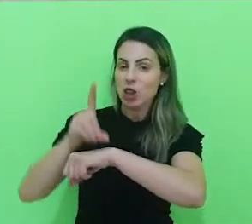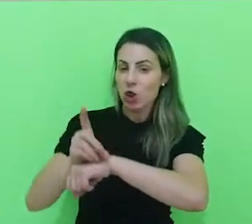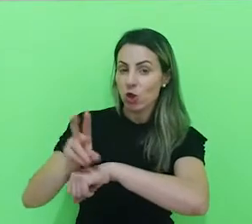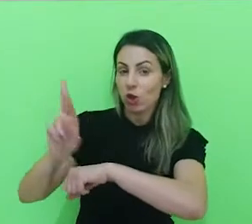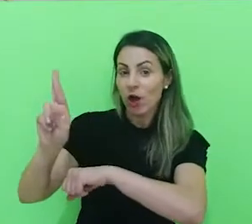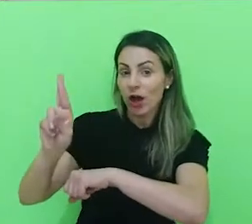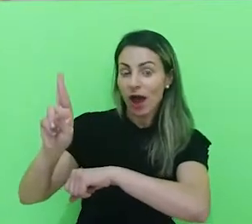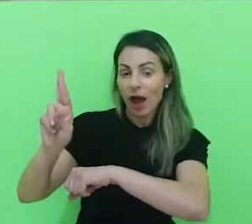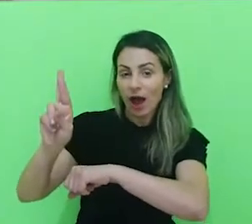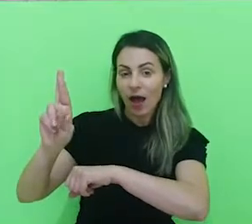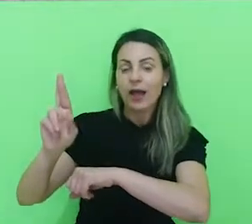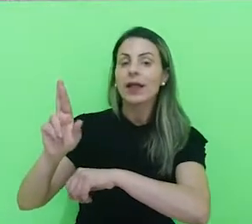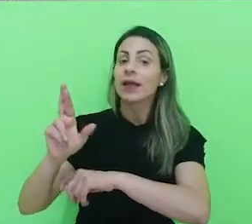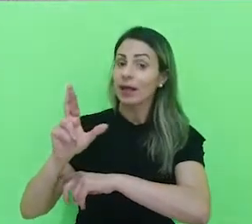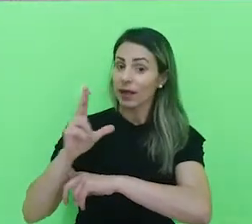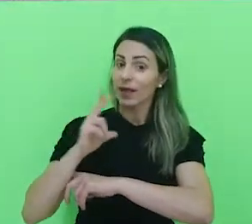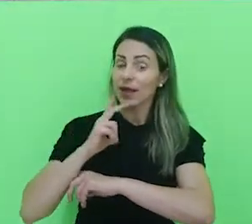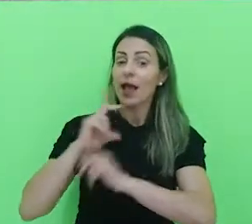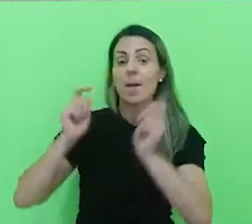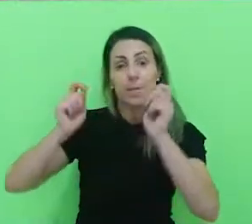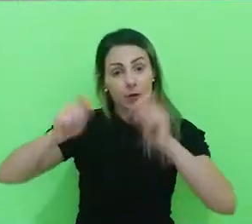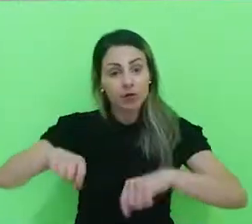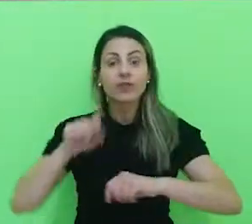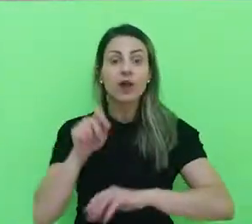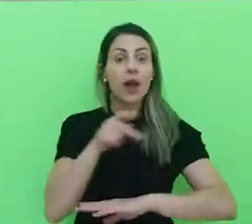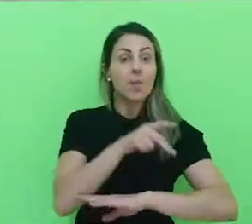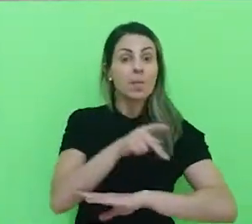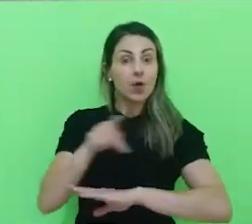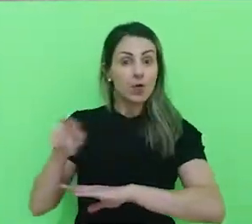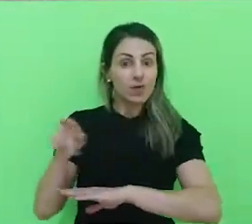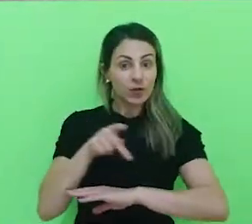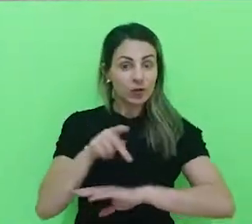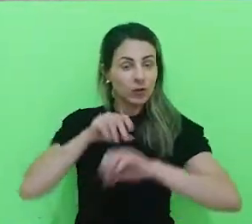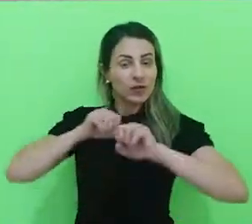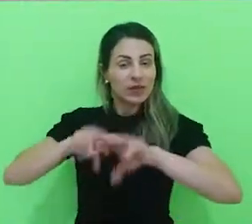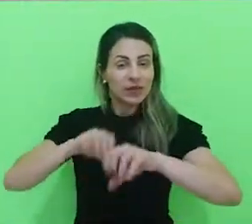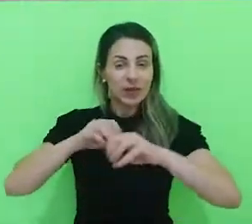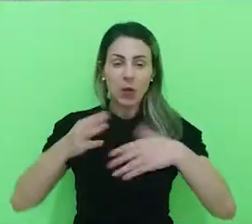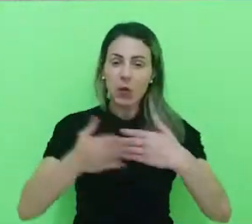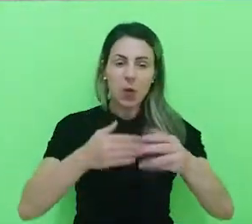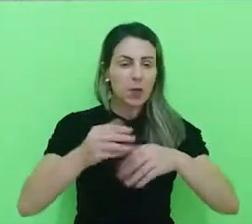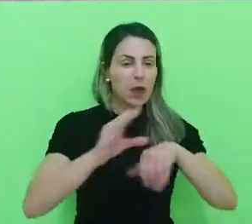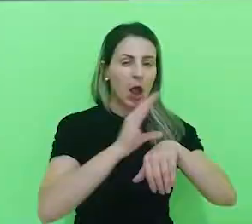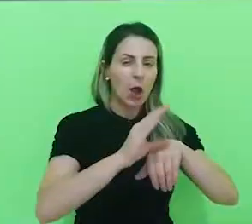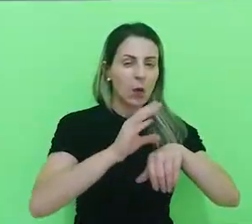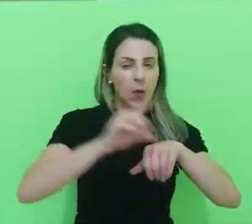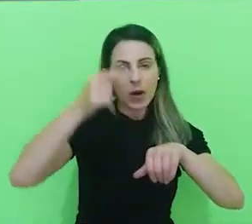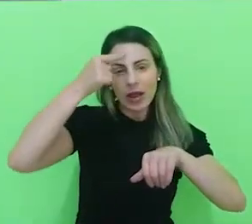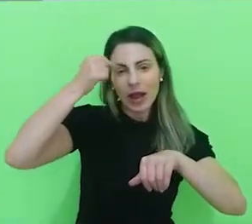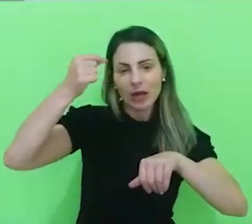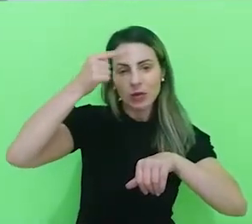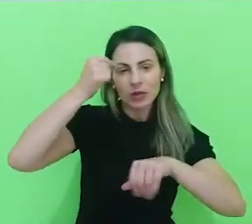e se tornar inclusive um professor por meio de carreira acadêmica, como qualquer curso de graduação normal.